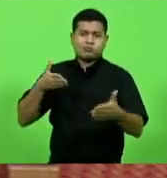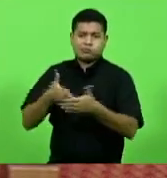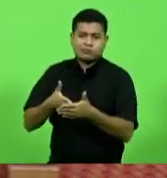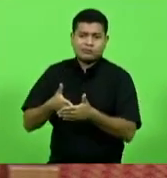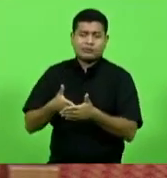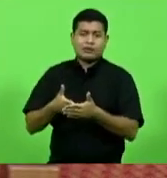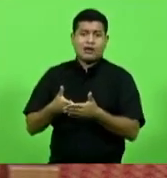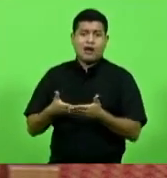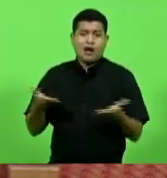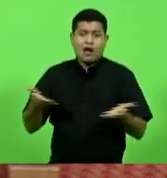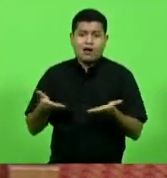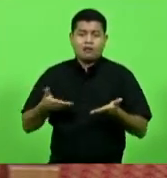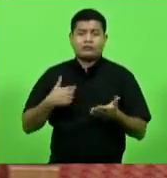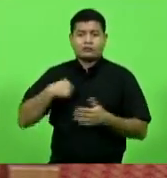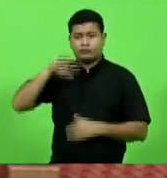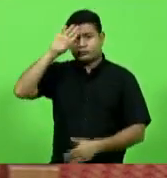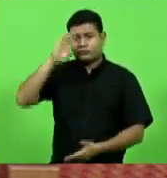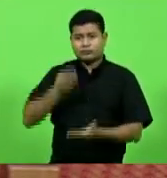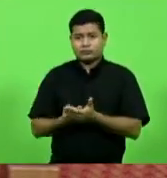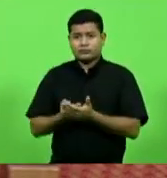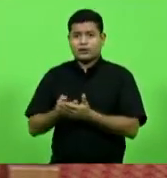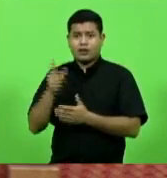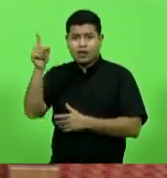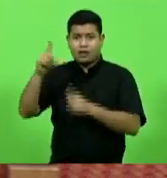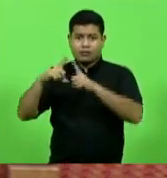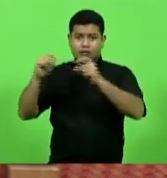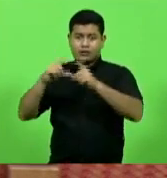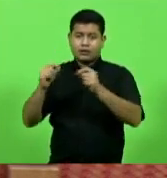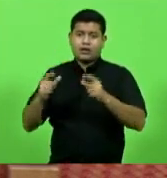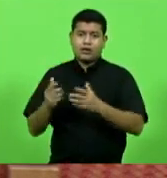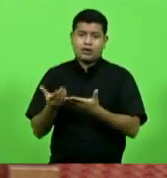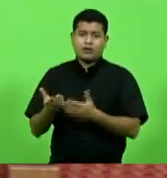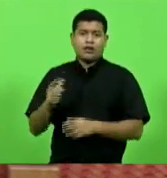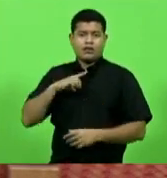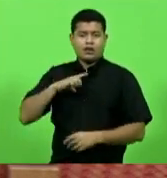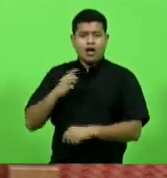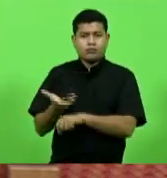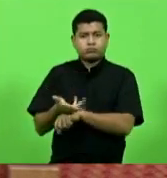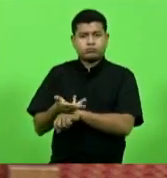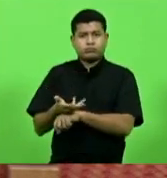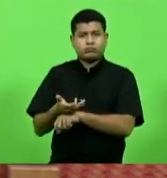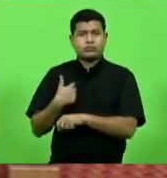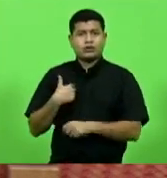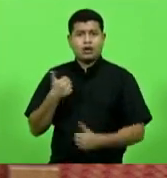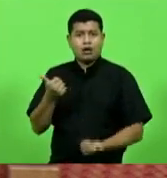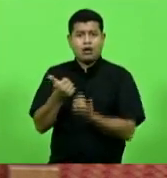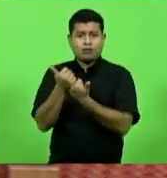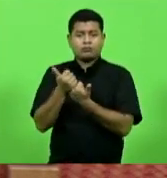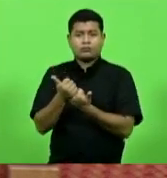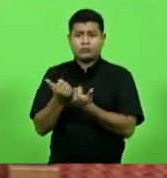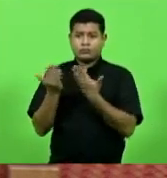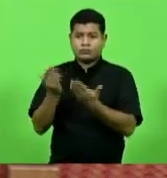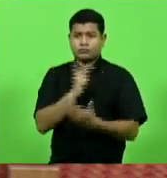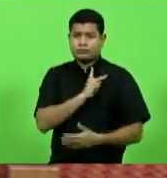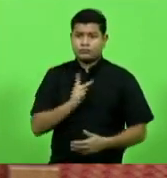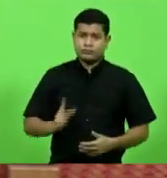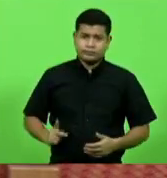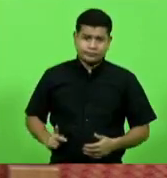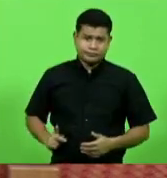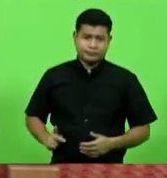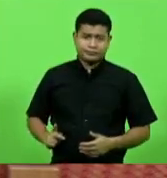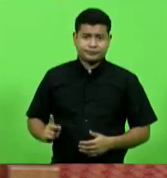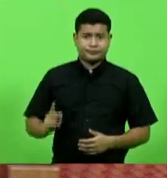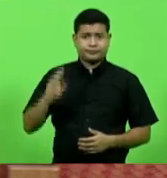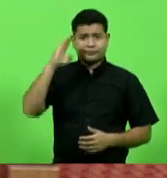acredito que a nível de Brasília as coisas vão ter mais celeridade e apoio ao presidente mas Santa Catarina